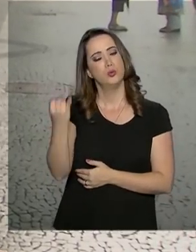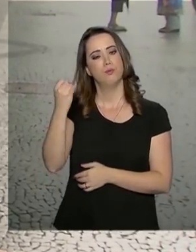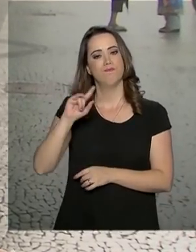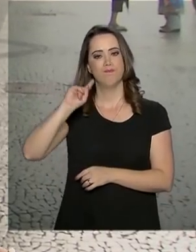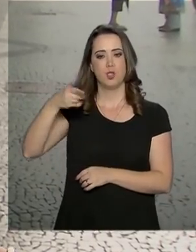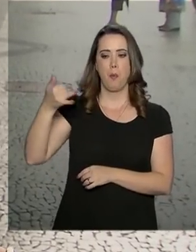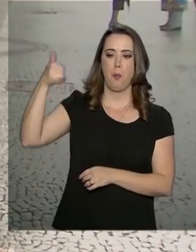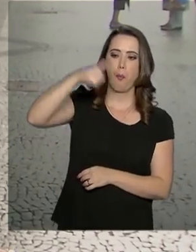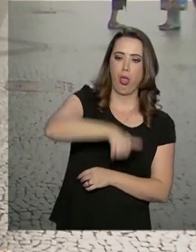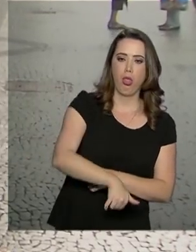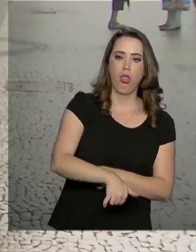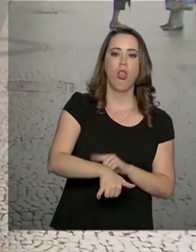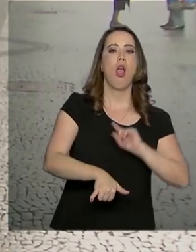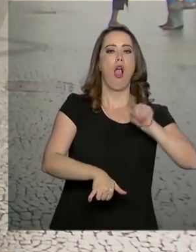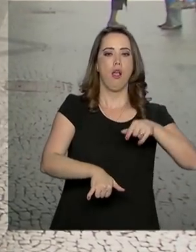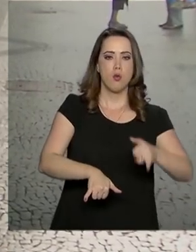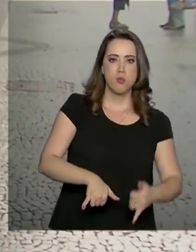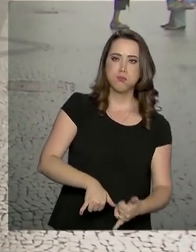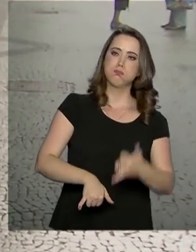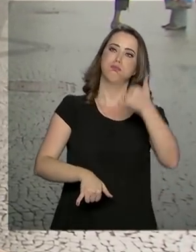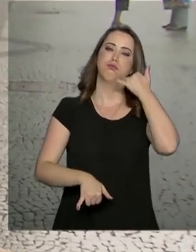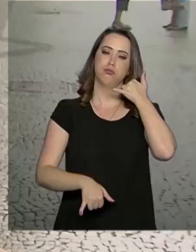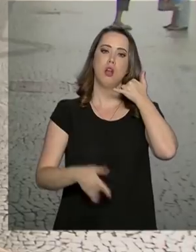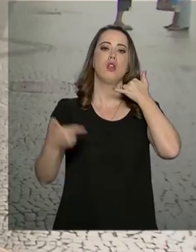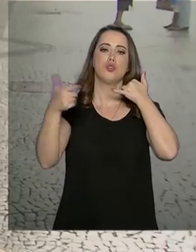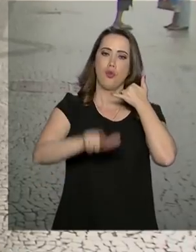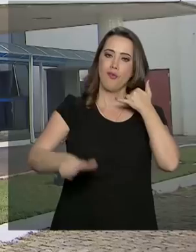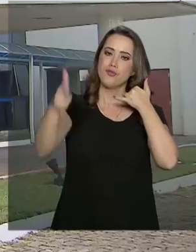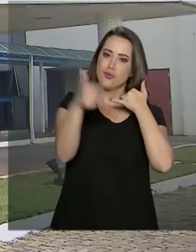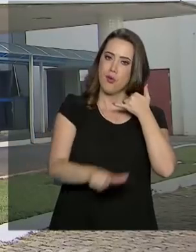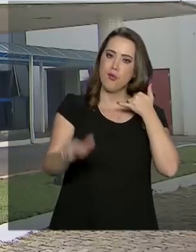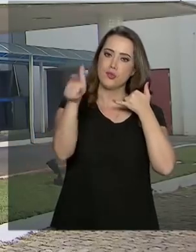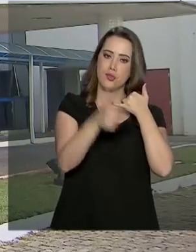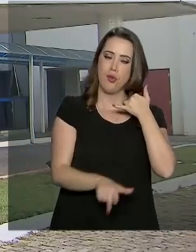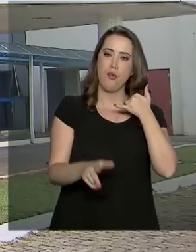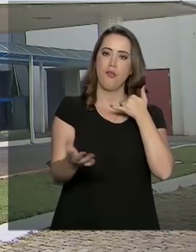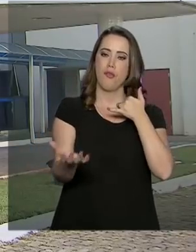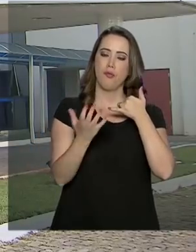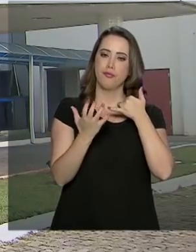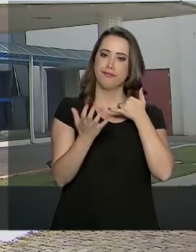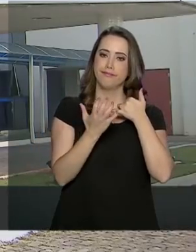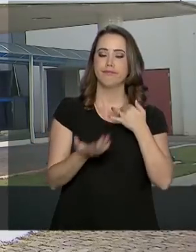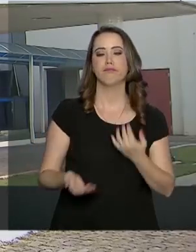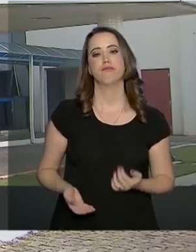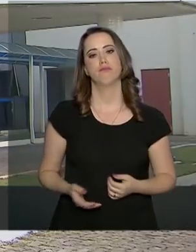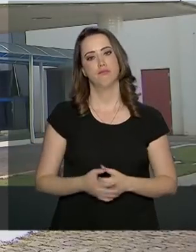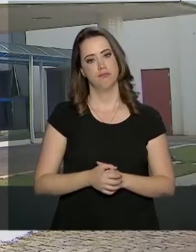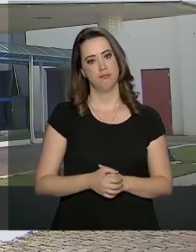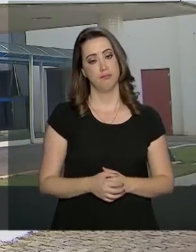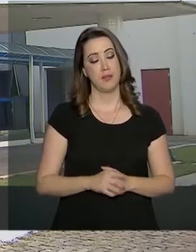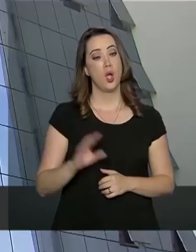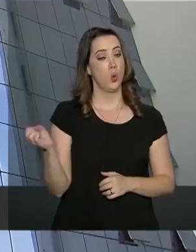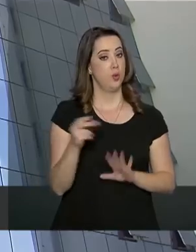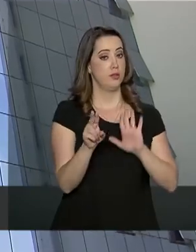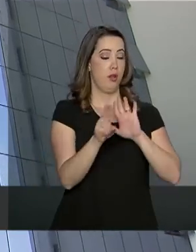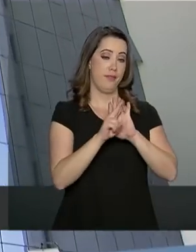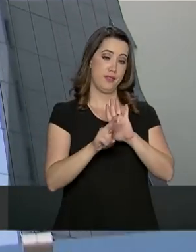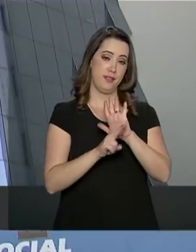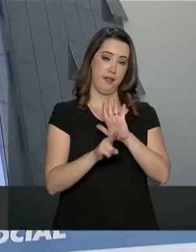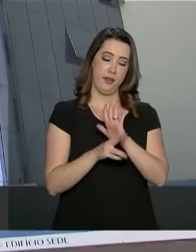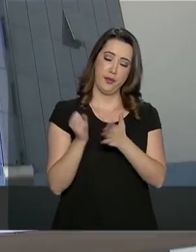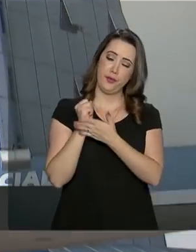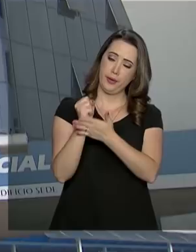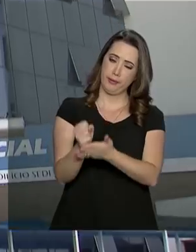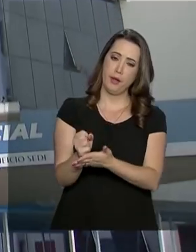Depois desliga, vem outro e essa coisa tem sido constante. Com as novas regras, quando o benefício for concedido, ele vai